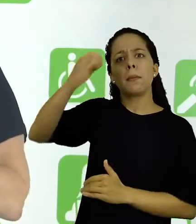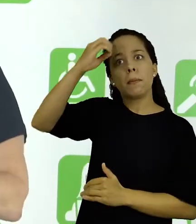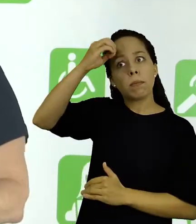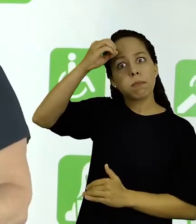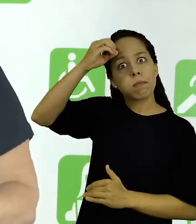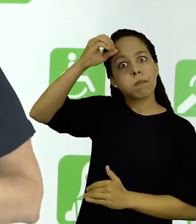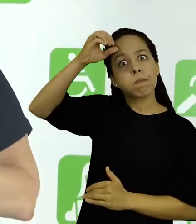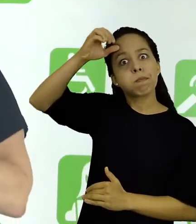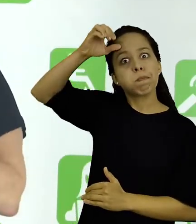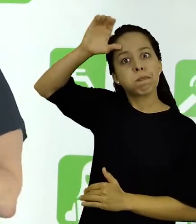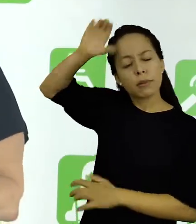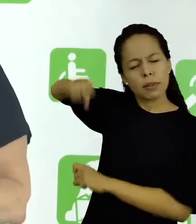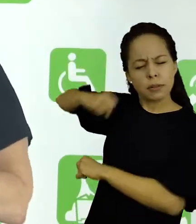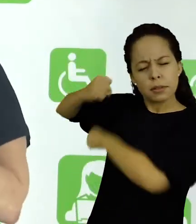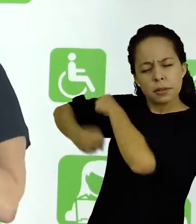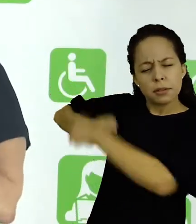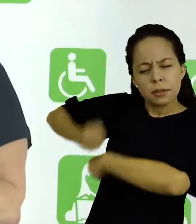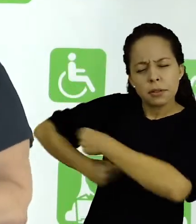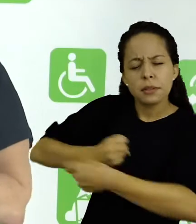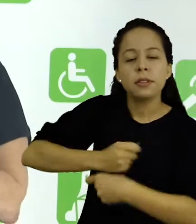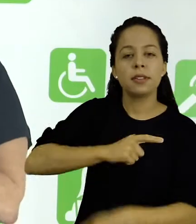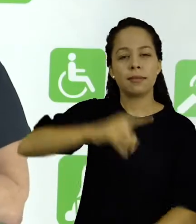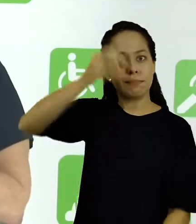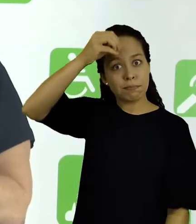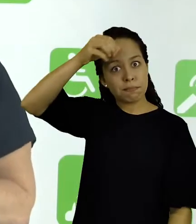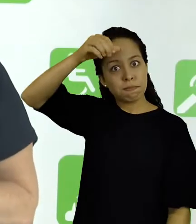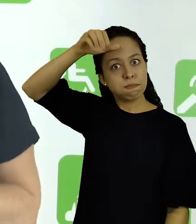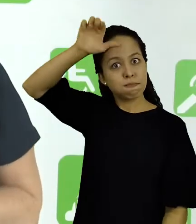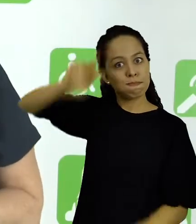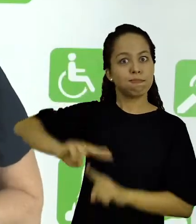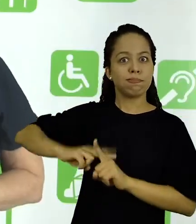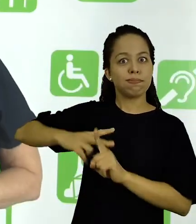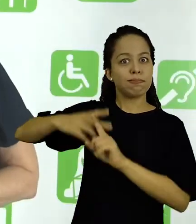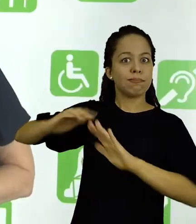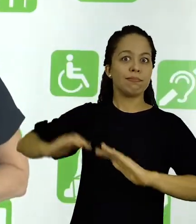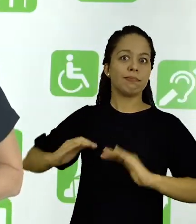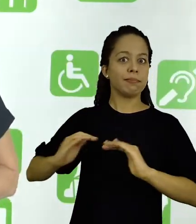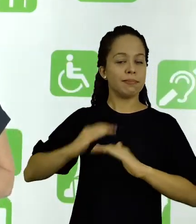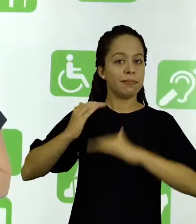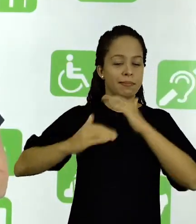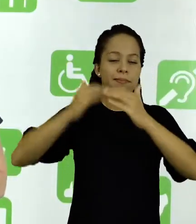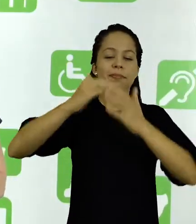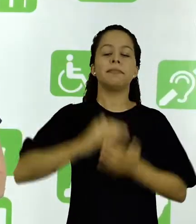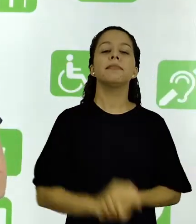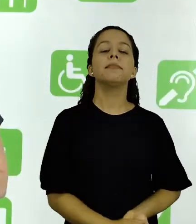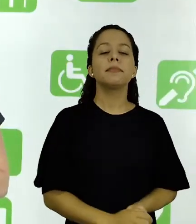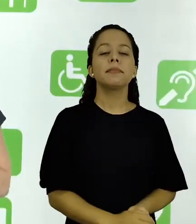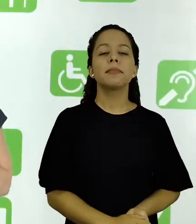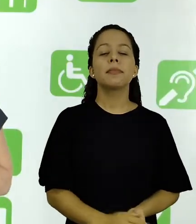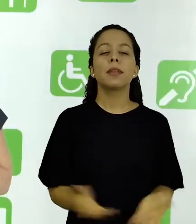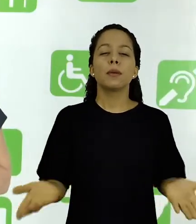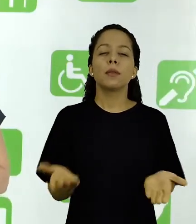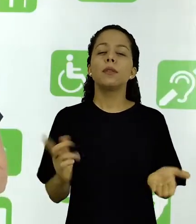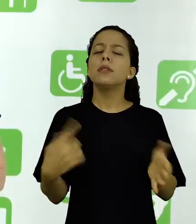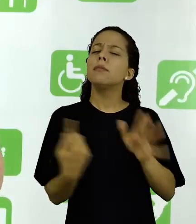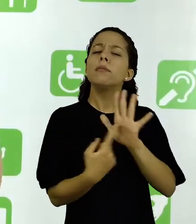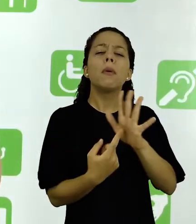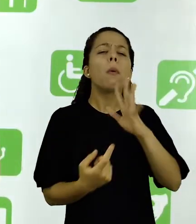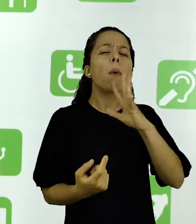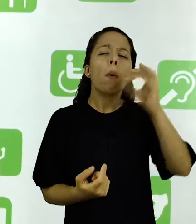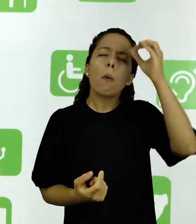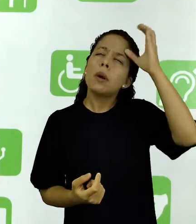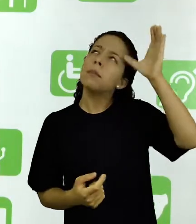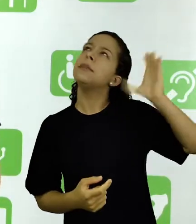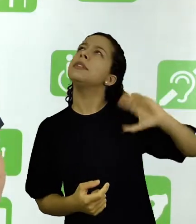e os avanços do conhecimento ao longo dos anos e anos. Para que a gente fale um pouquinho mais sobre